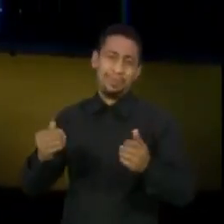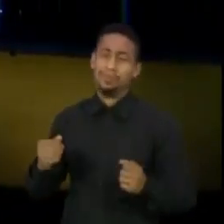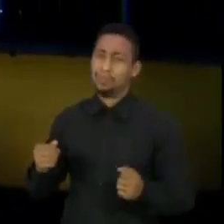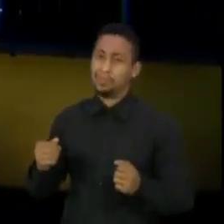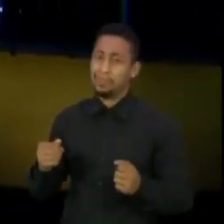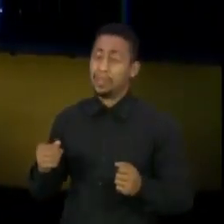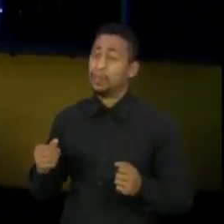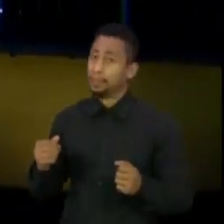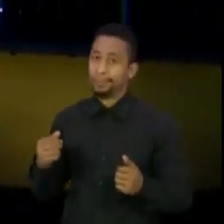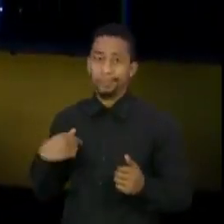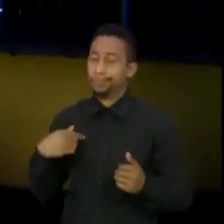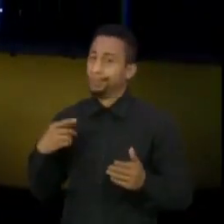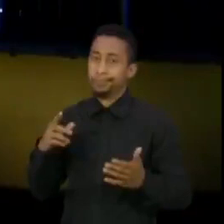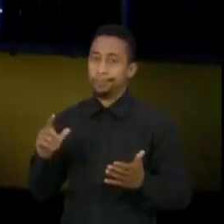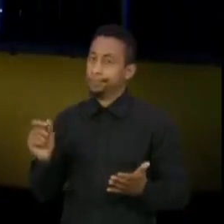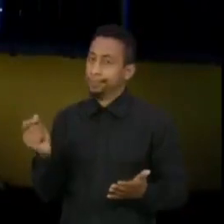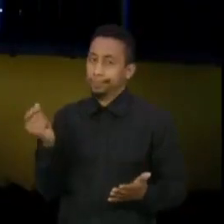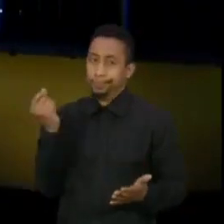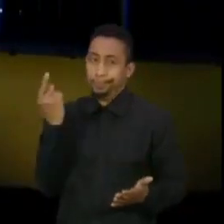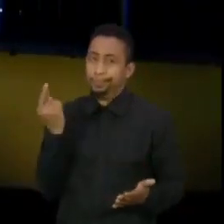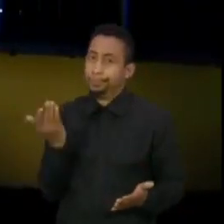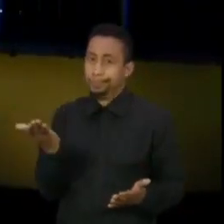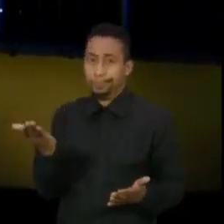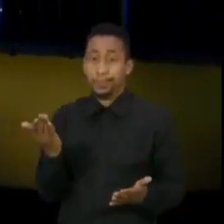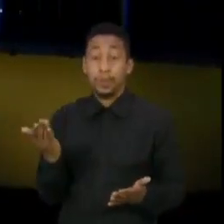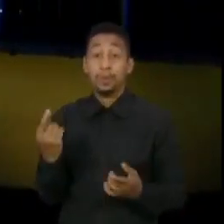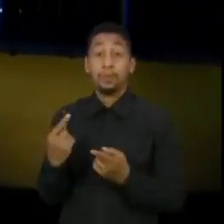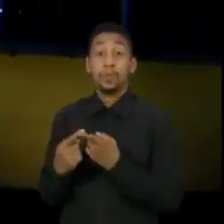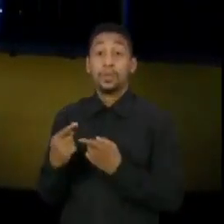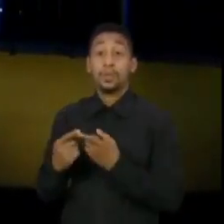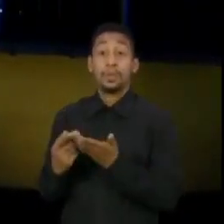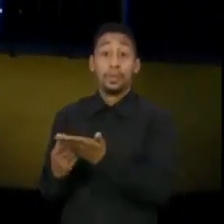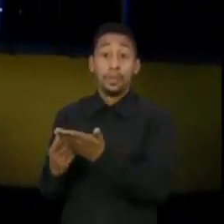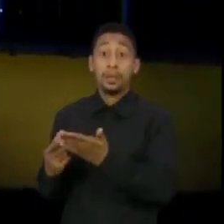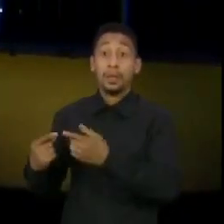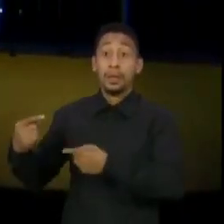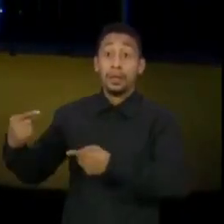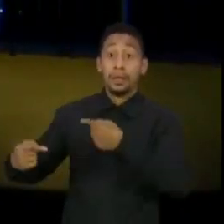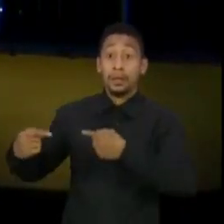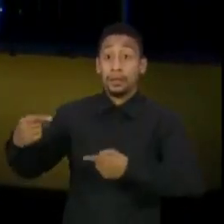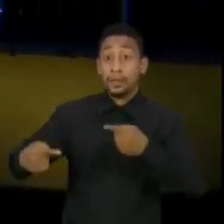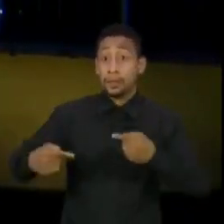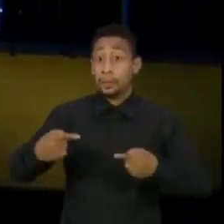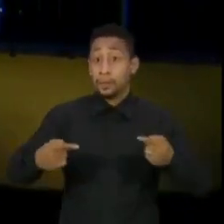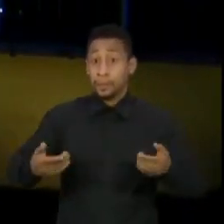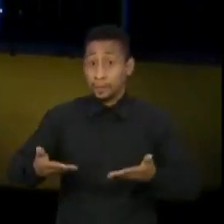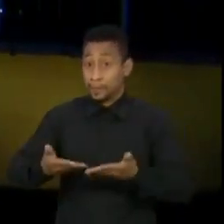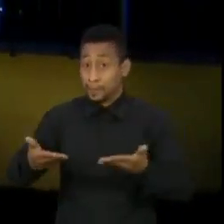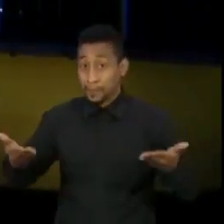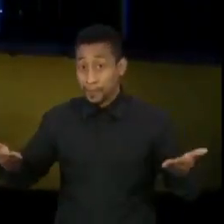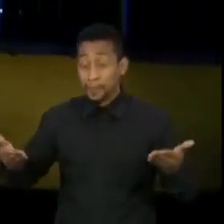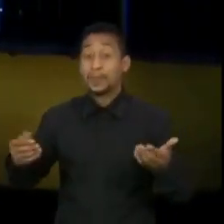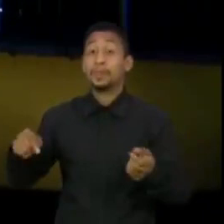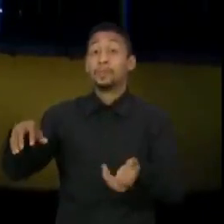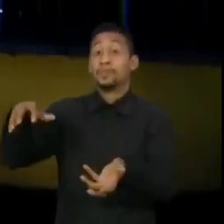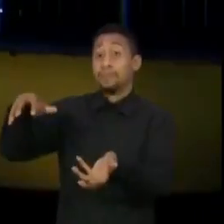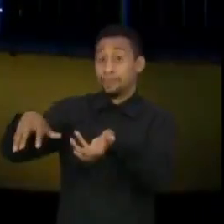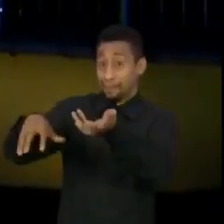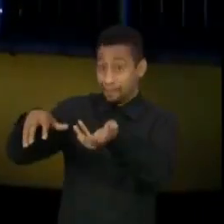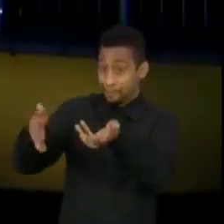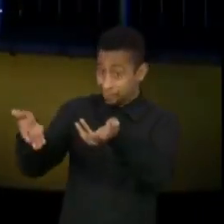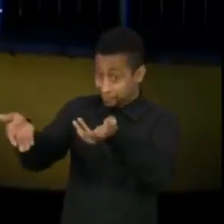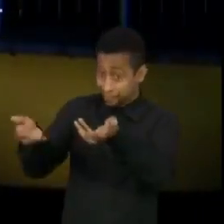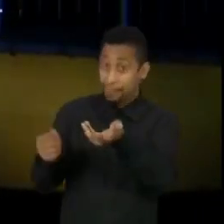depois da realização da eleição congressual para a Câmara e para o Senado.